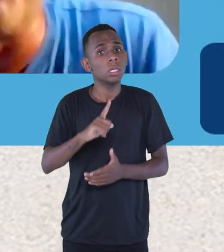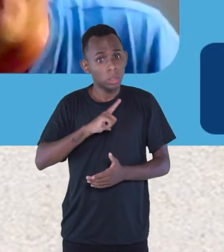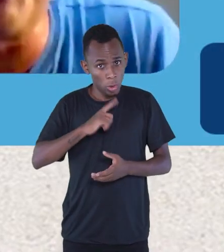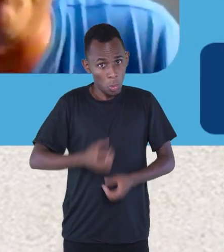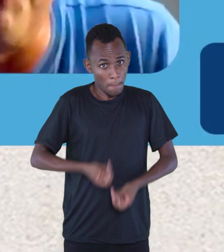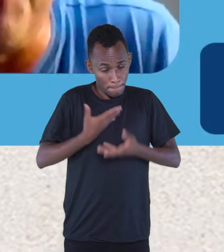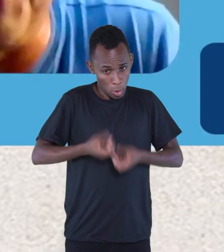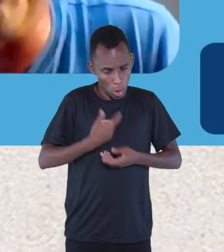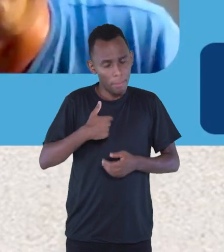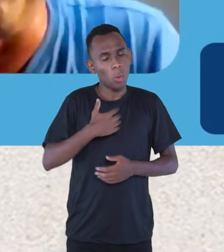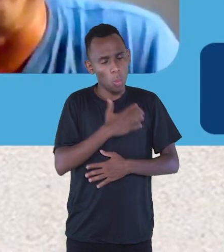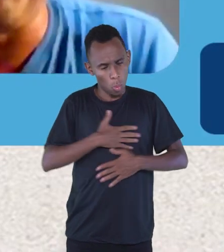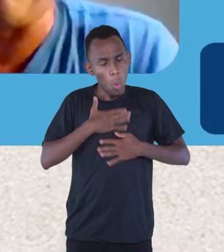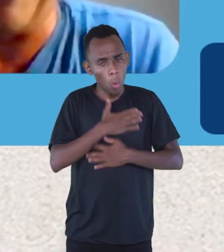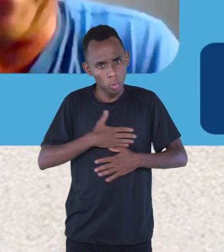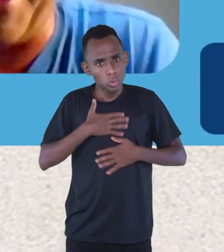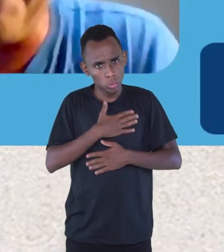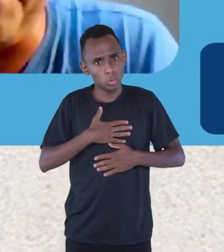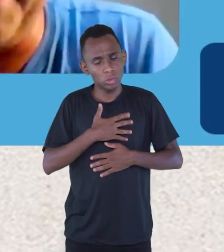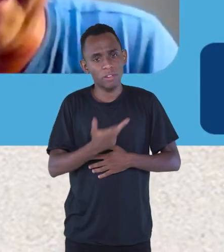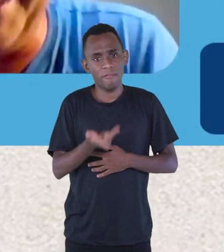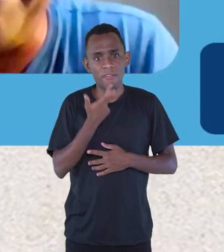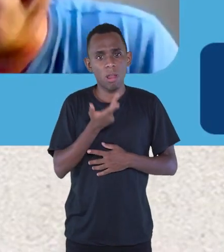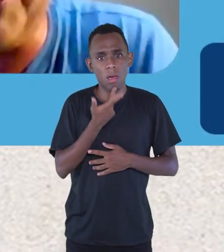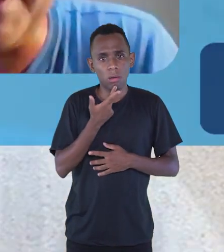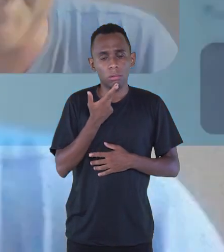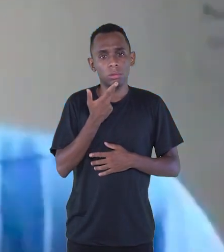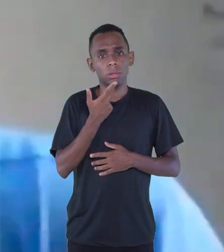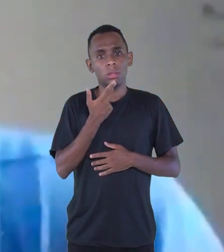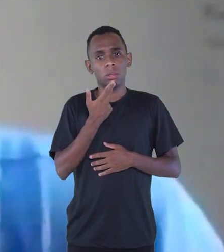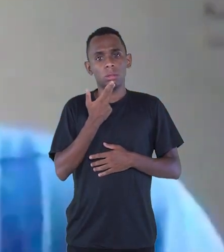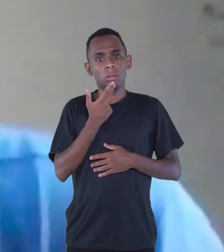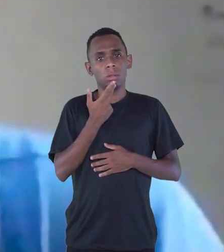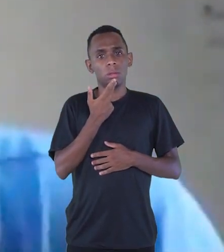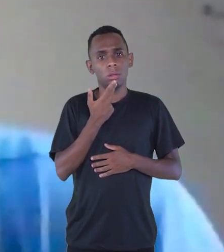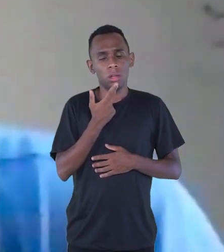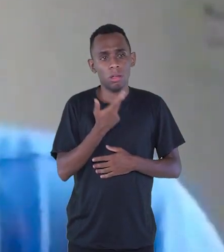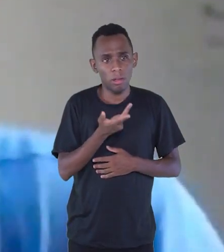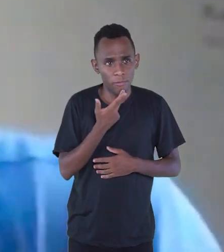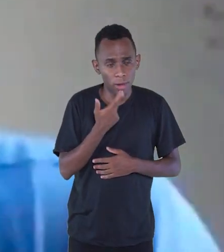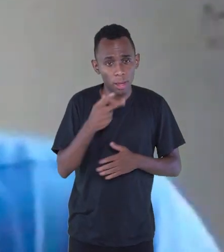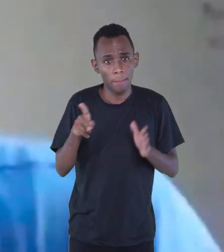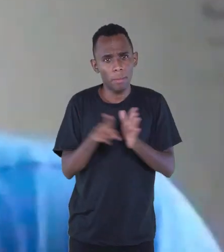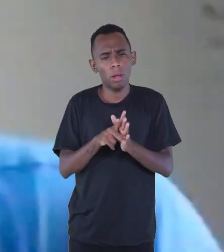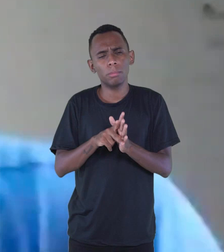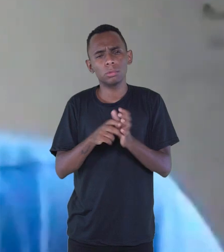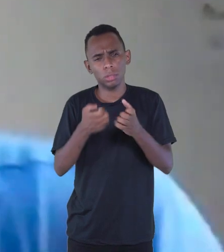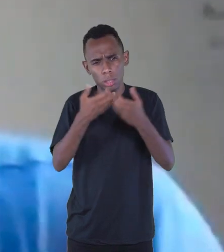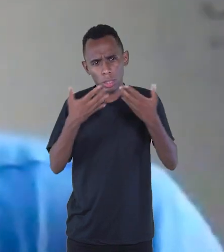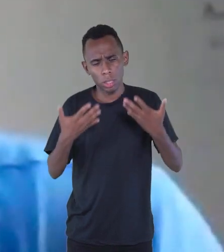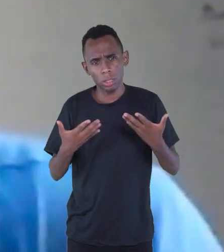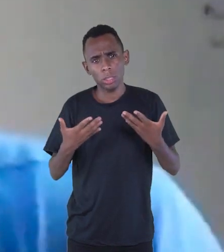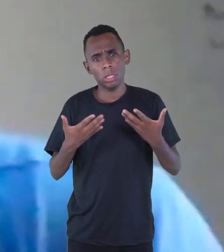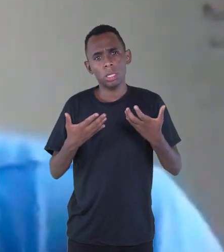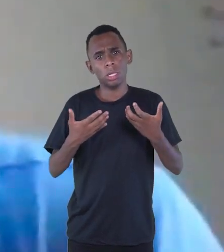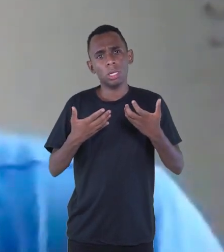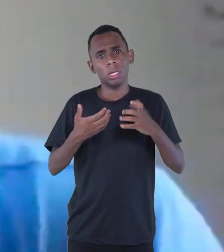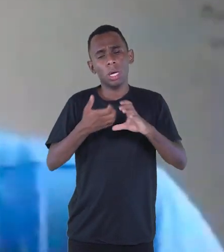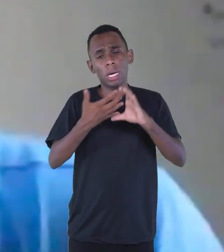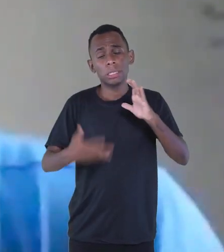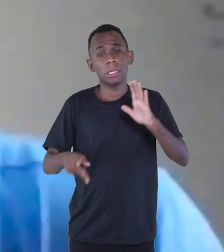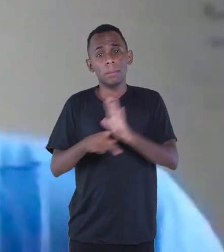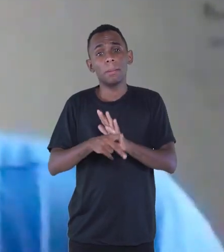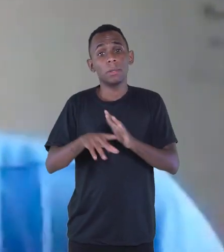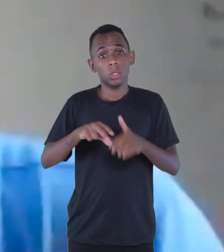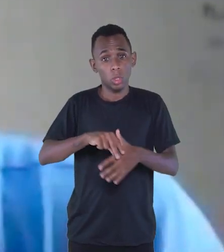poema que eu gosto muito de falar. Ele é feito em cestilhas de cordel. E ele